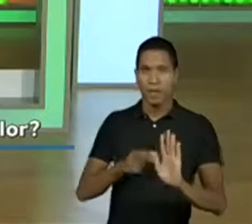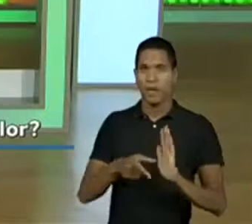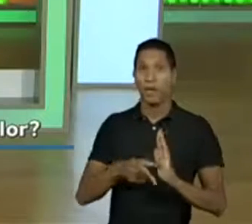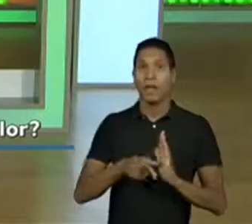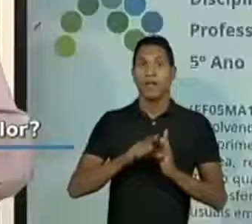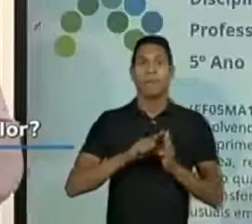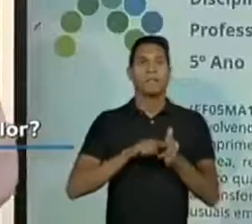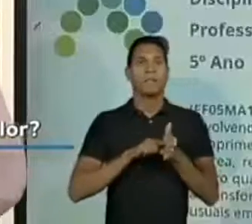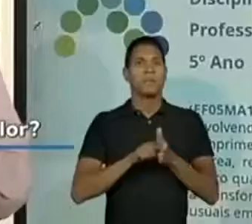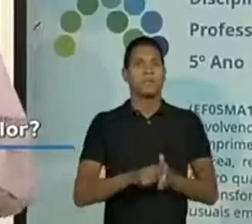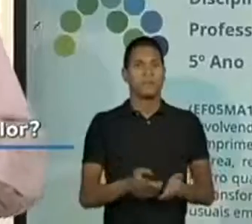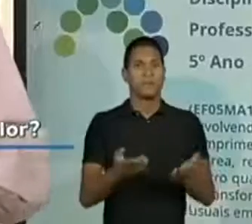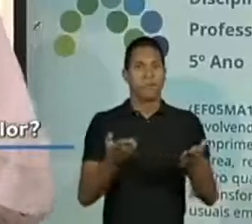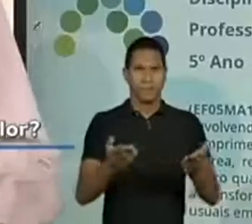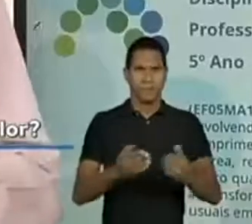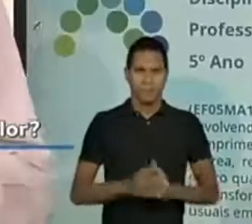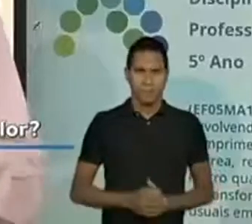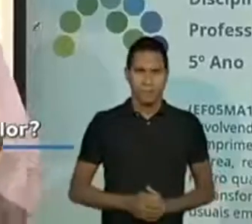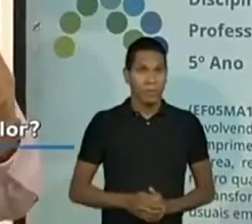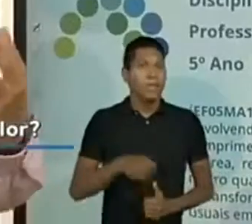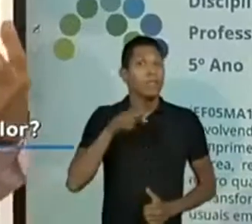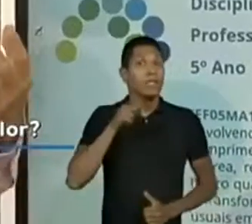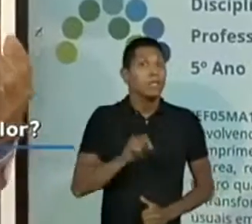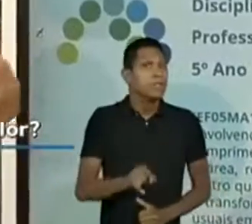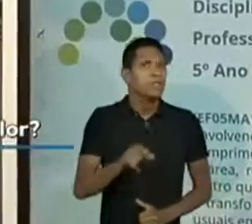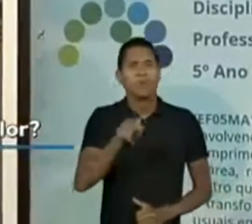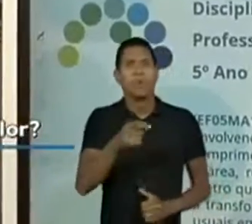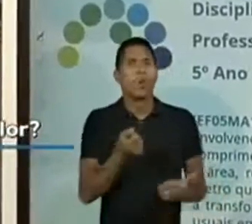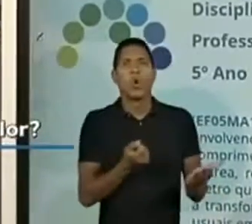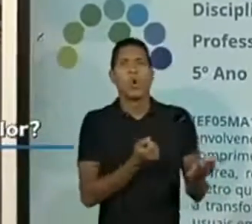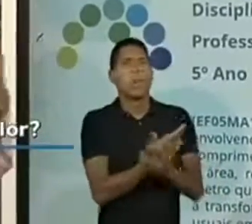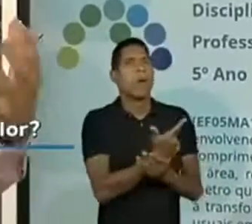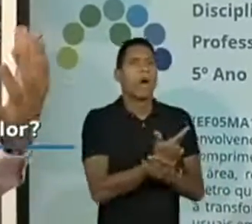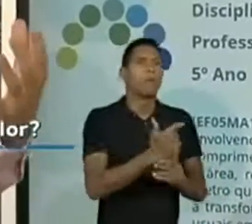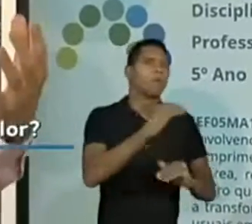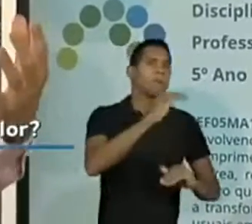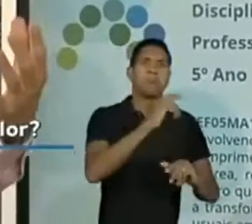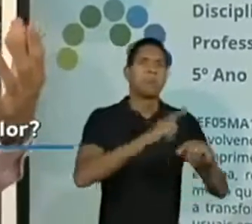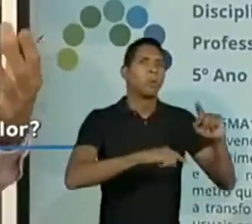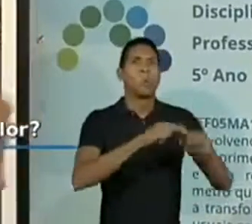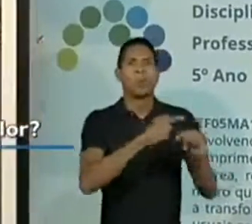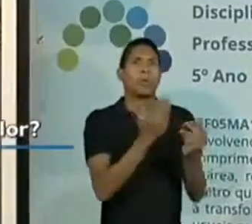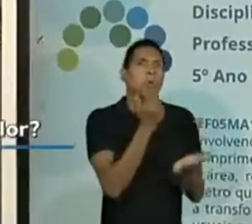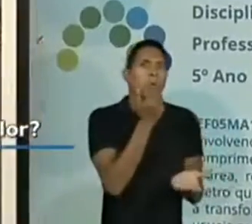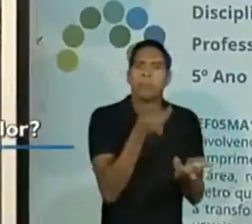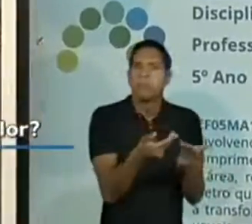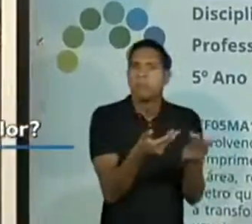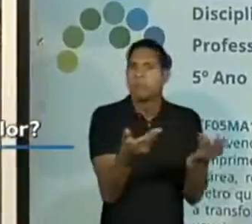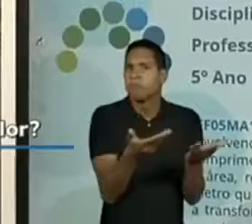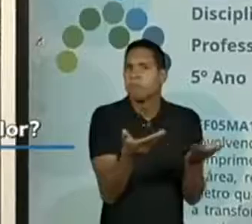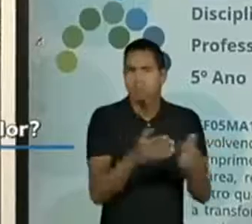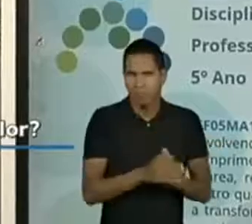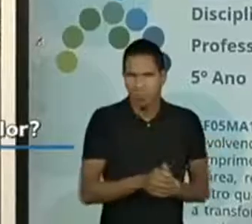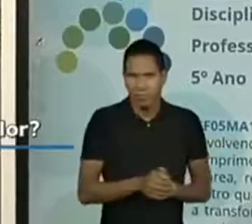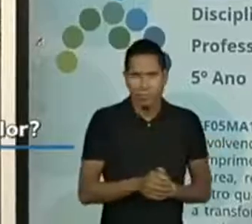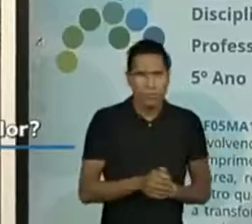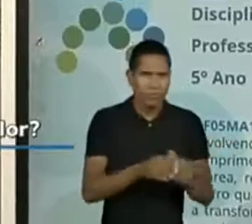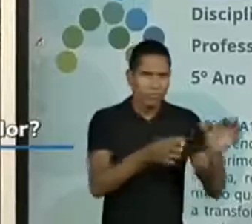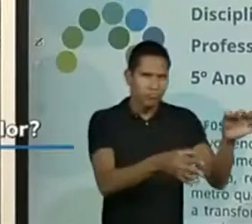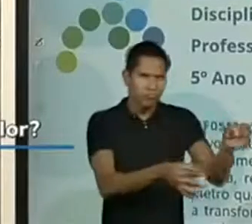perguntar para você, se ao consumir aí um produto alimentício, se você já